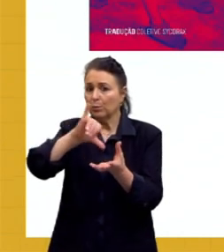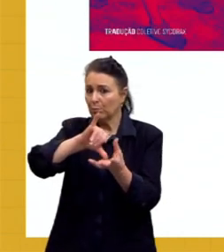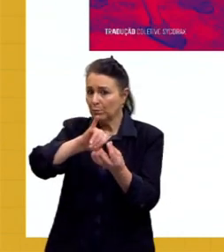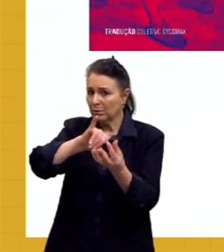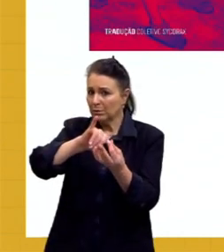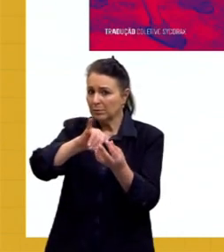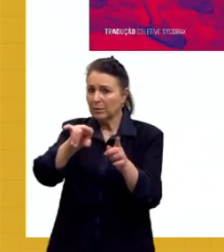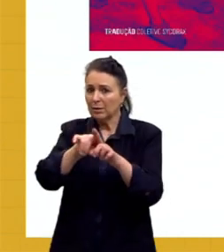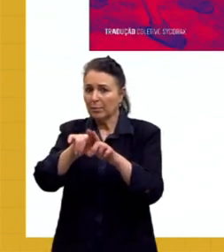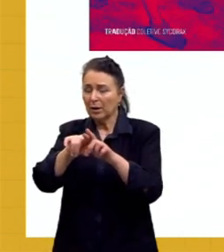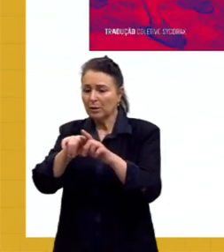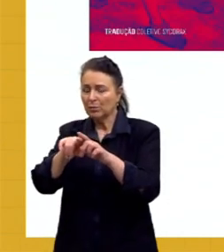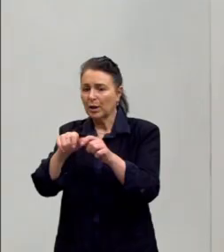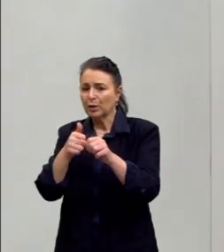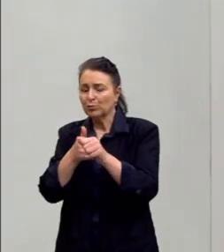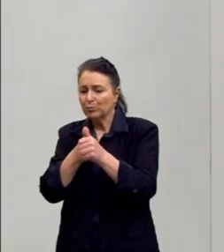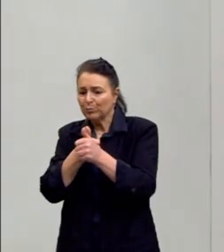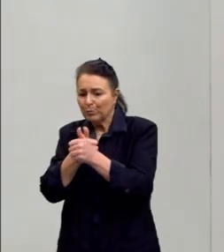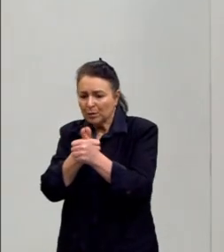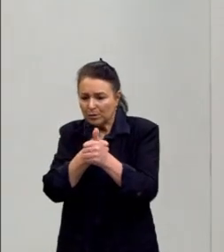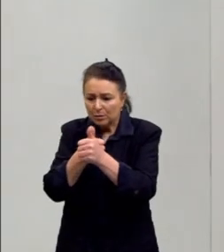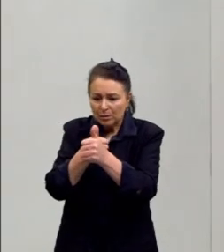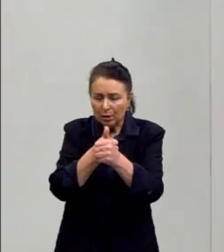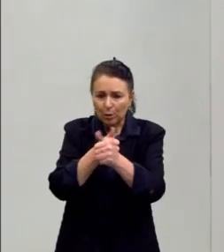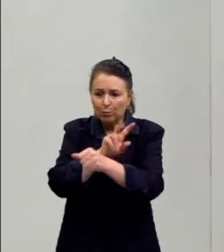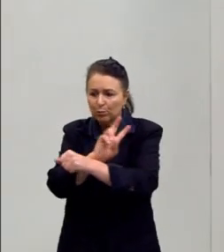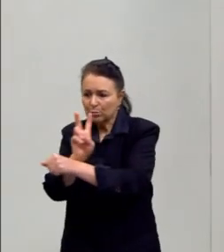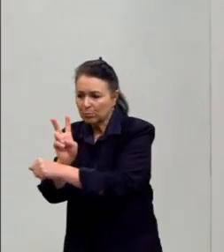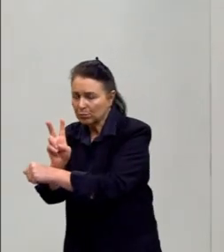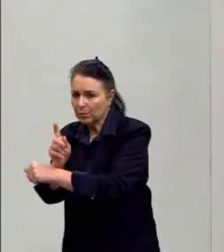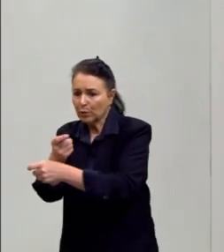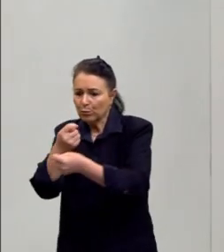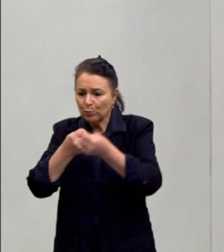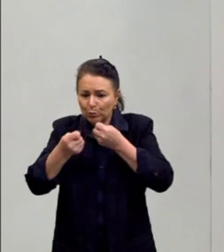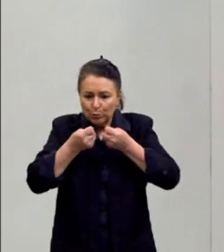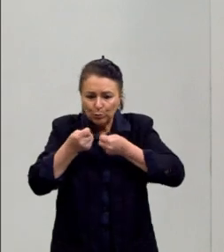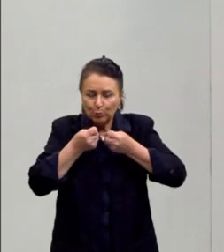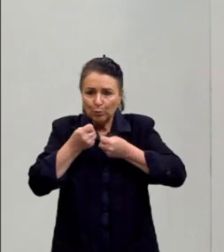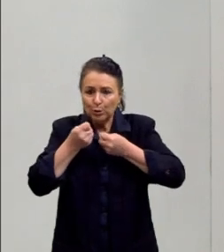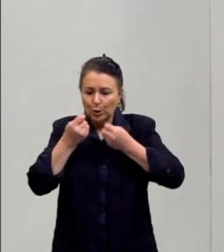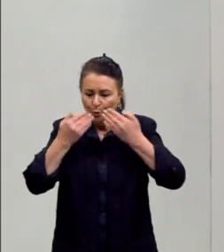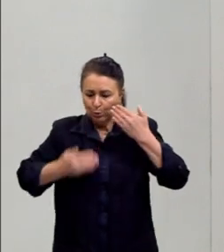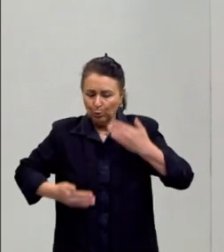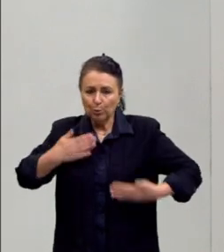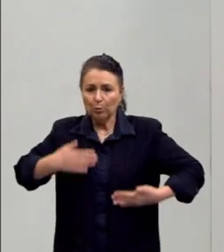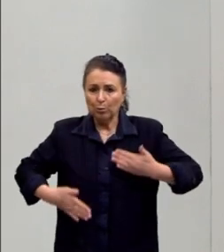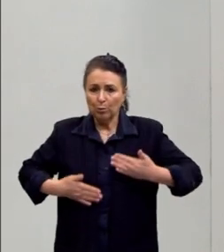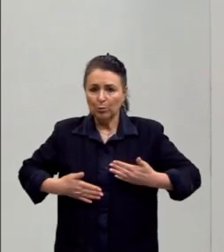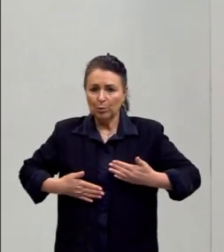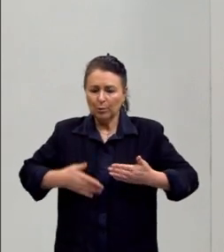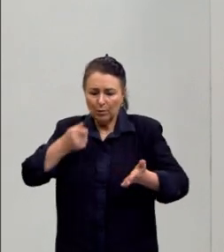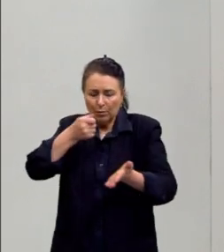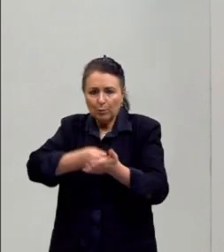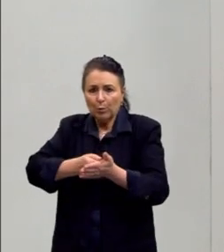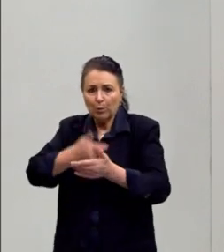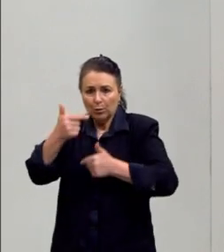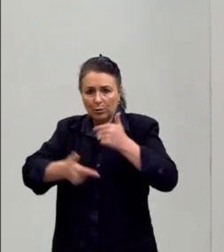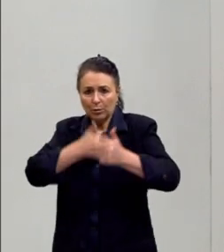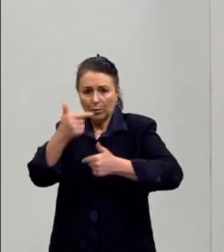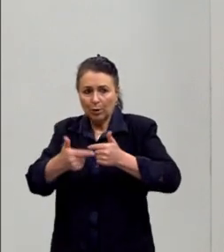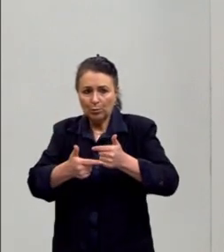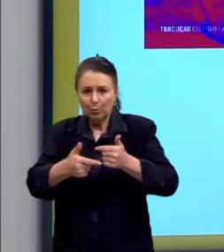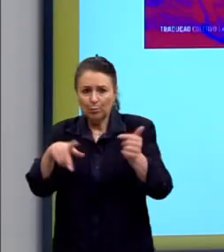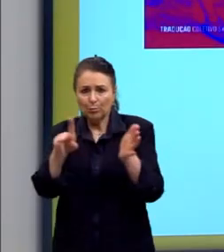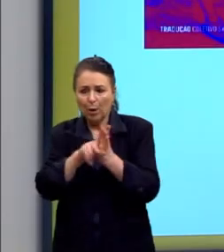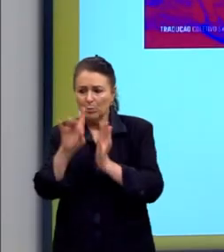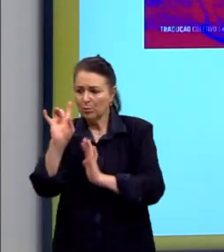de perseguição das mulheres que servem para controlar o corpo delas e para impor a elas um trabalho, que é o trabalho doméstico.